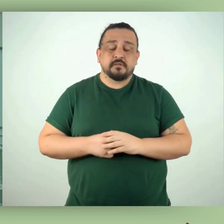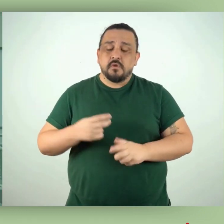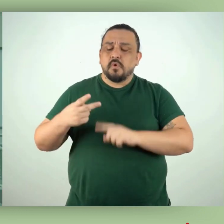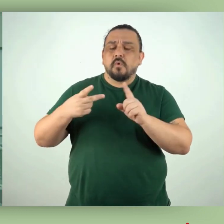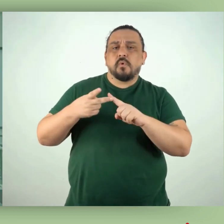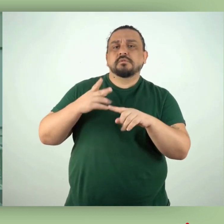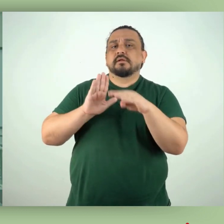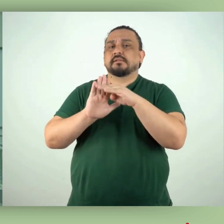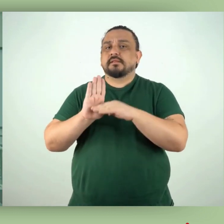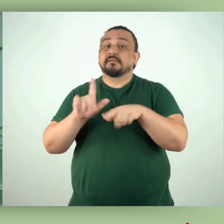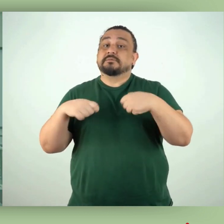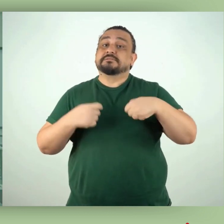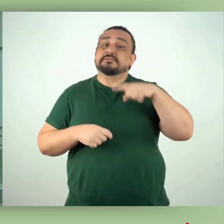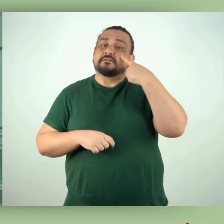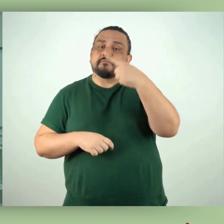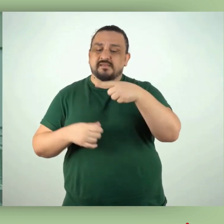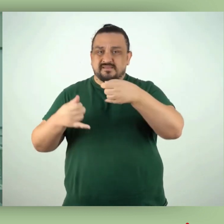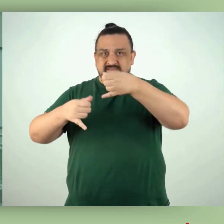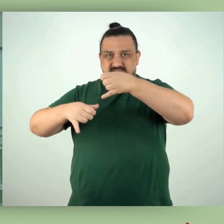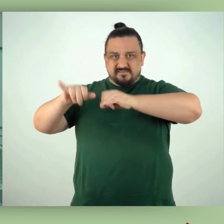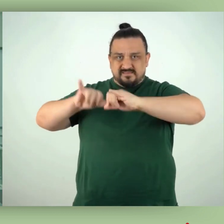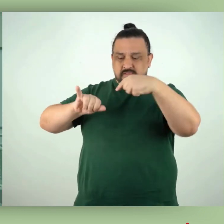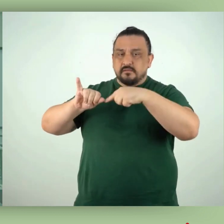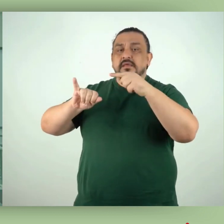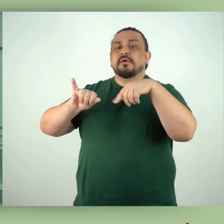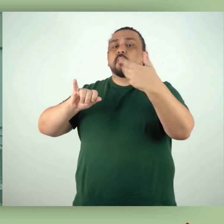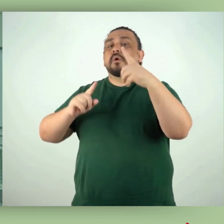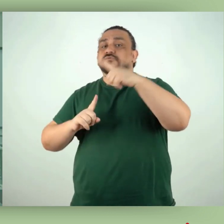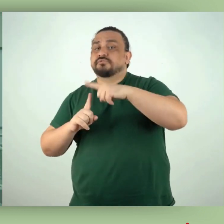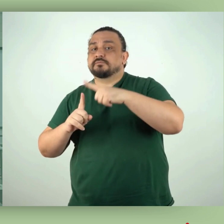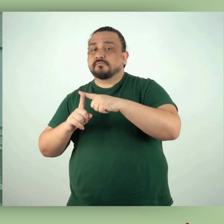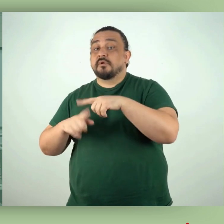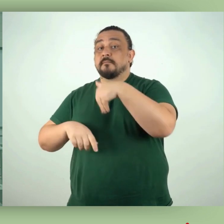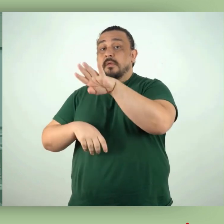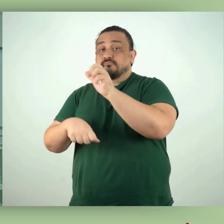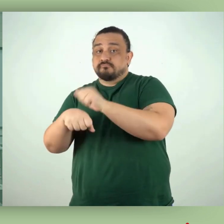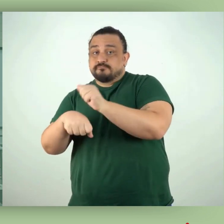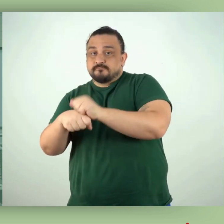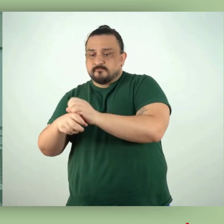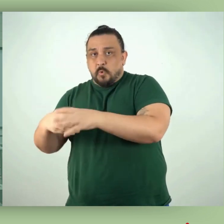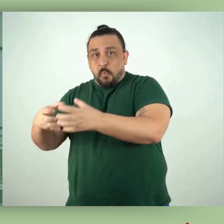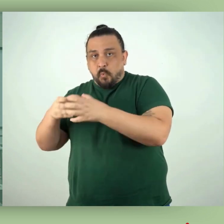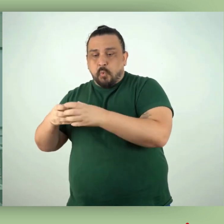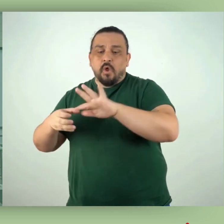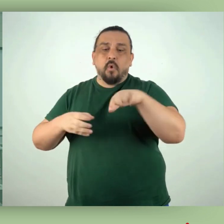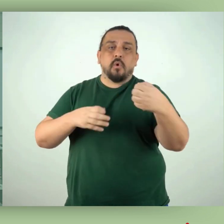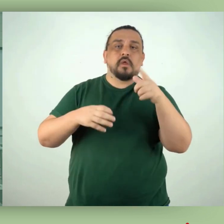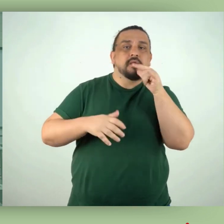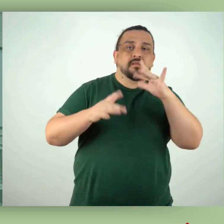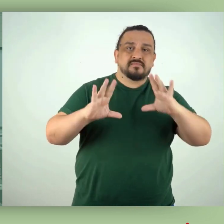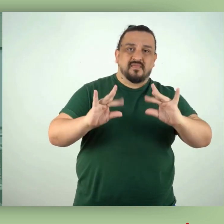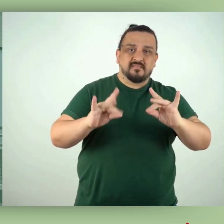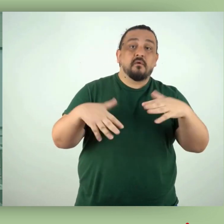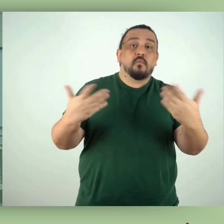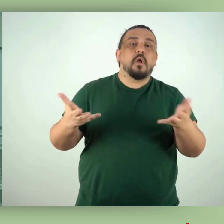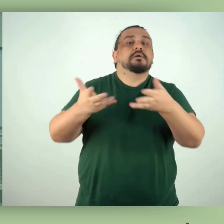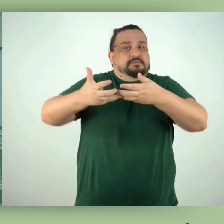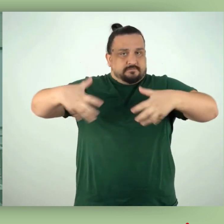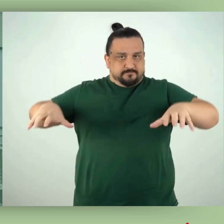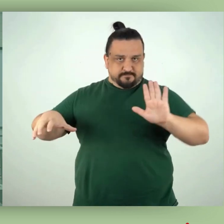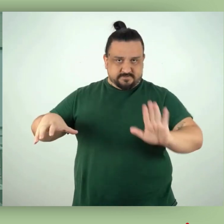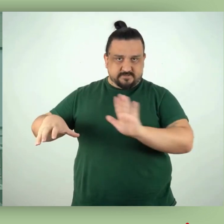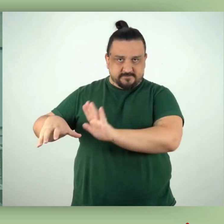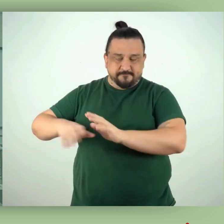segundo critério envolve o estado físico do resíduo. Resíduos sólidos devem ser separados de resíduos líquidos. O